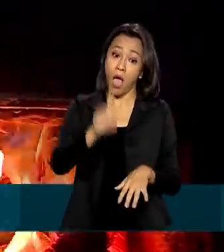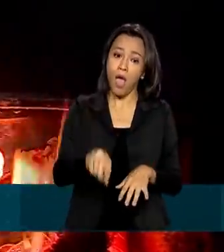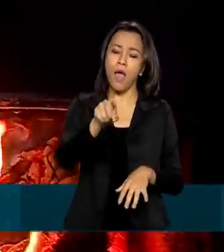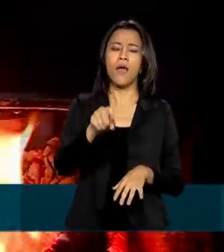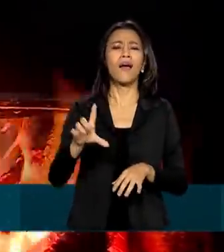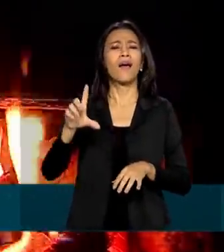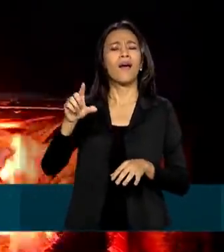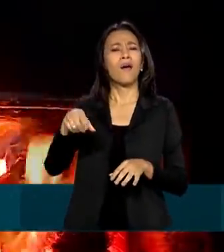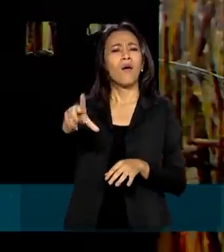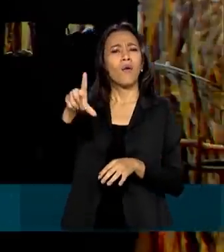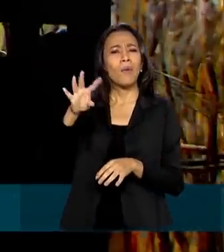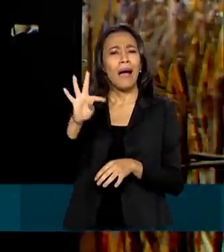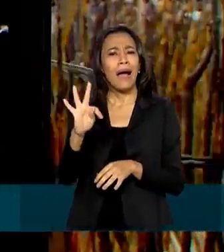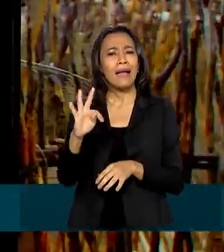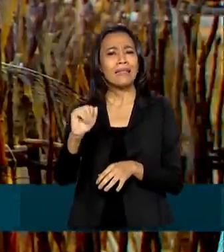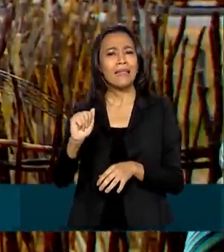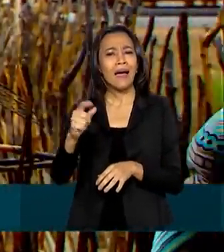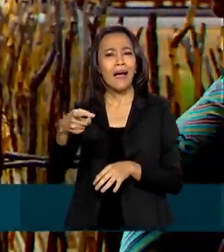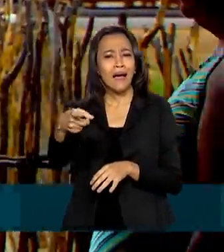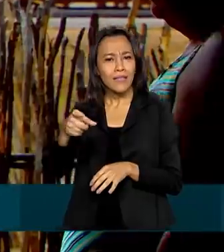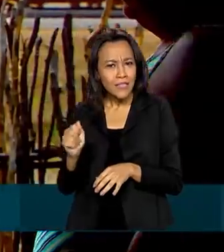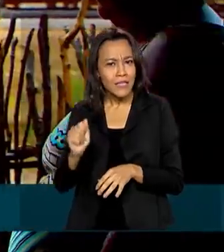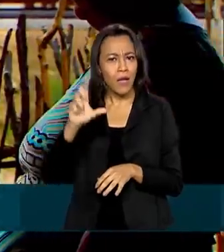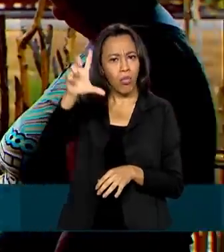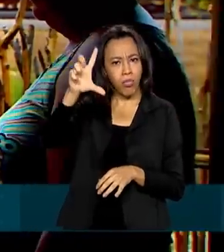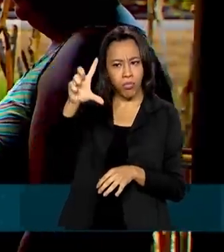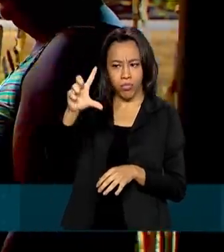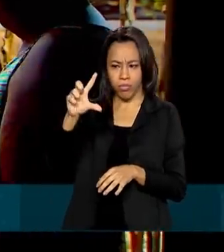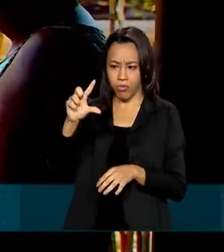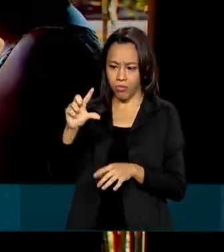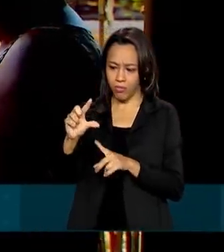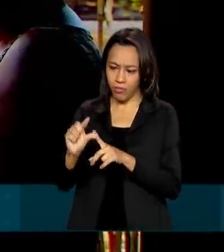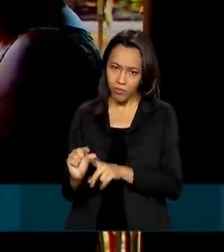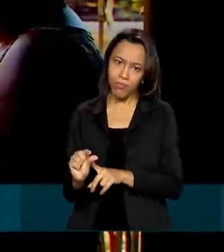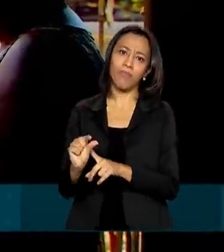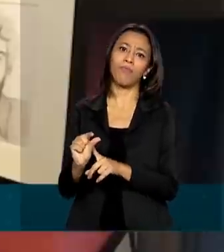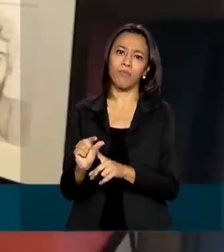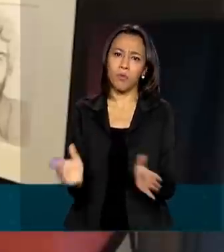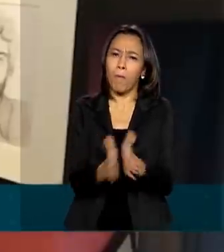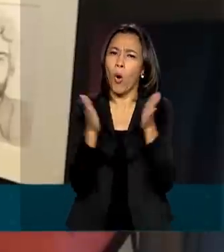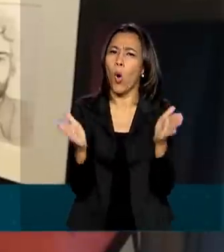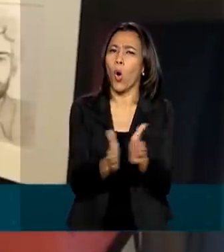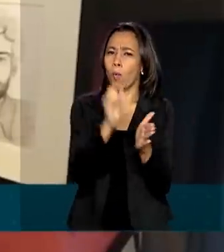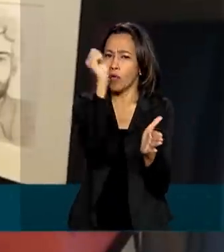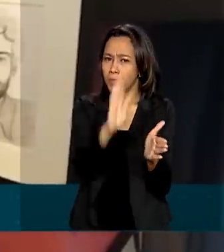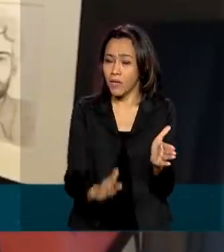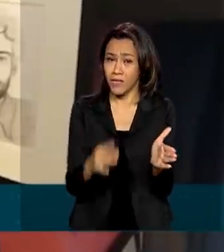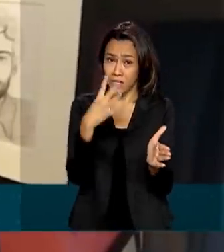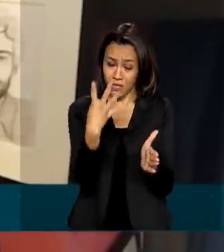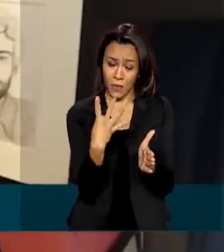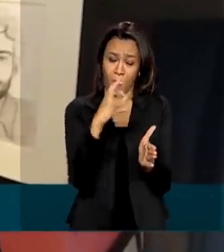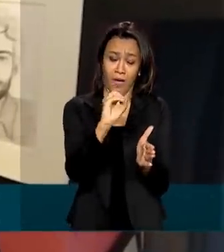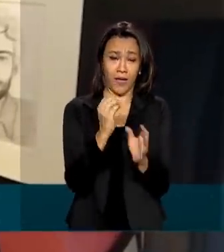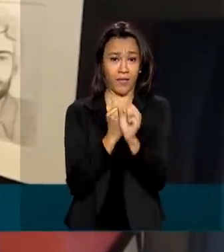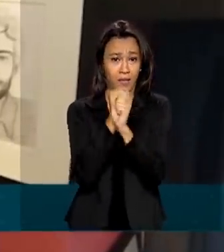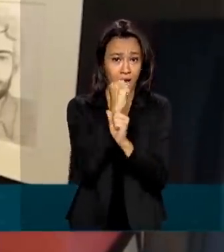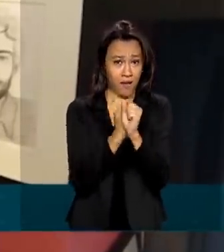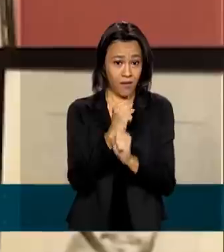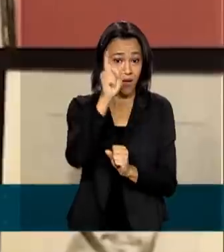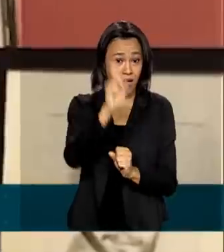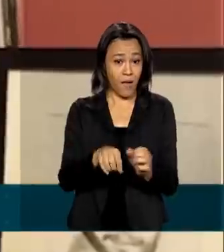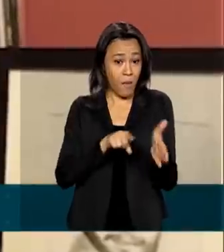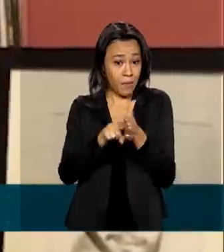taxa de extrema pobreza do Brasil ao menor patamar em 40 anos. A conclusão é do pesquisador da